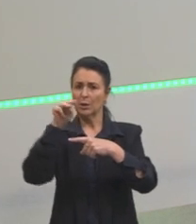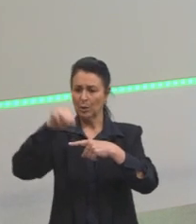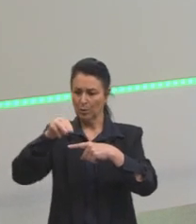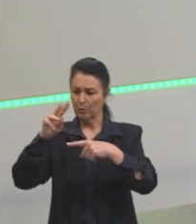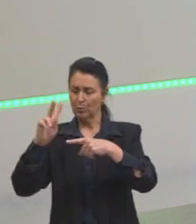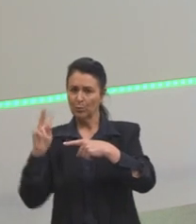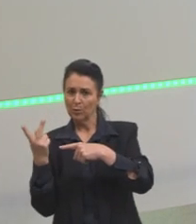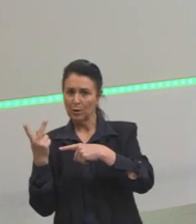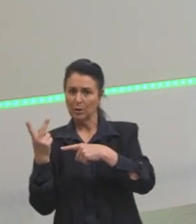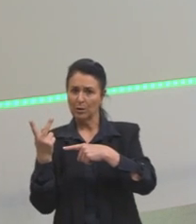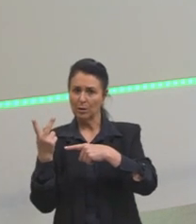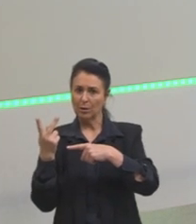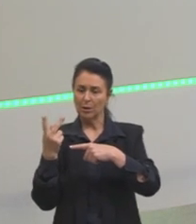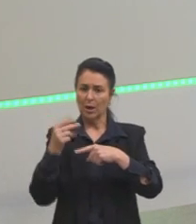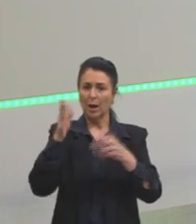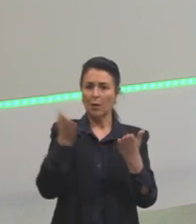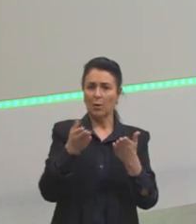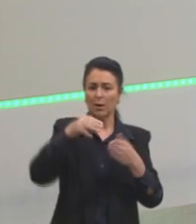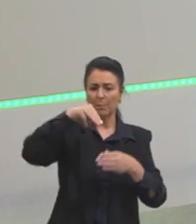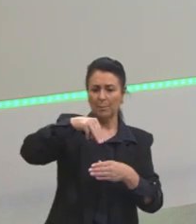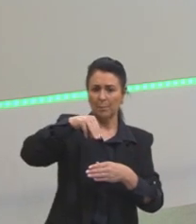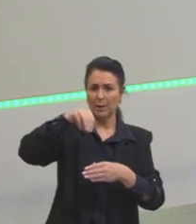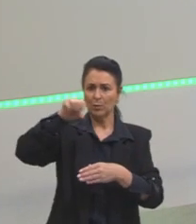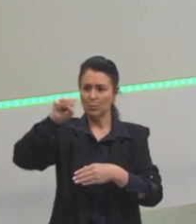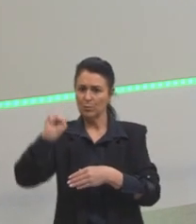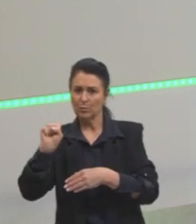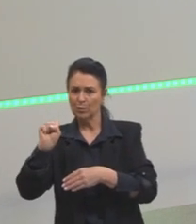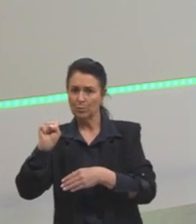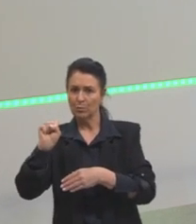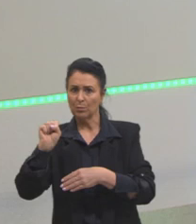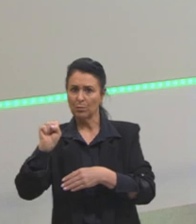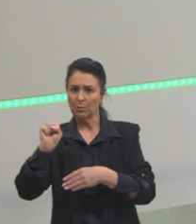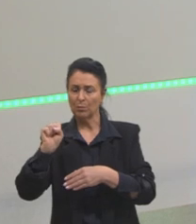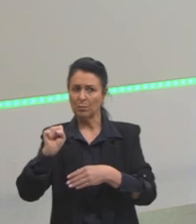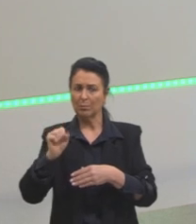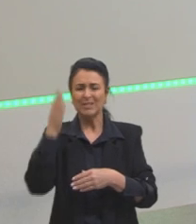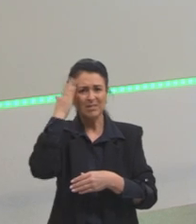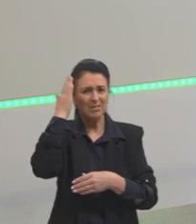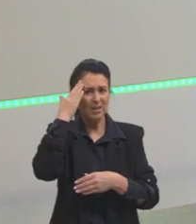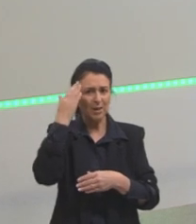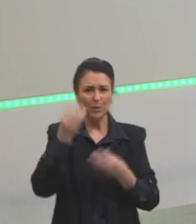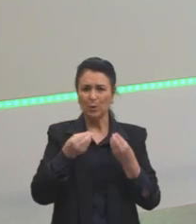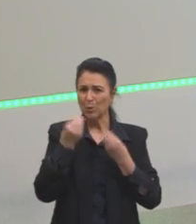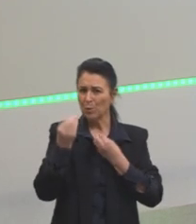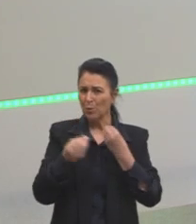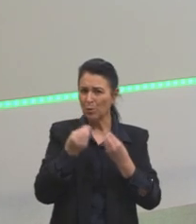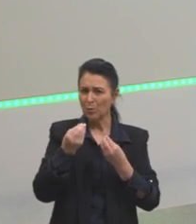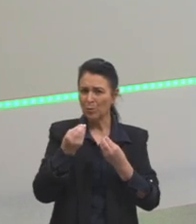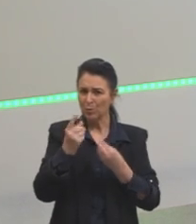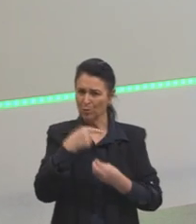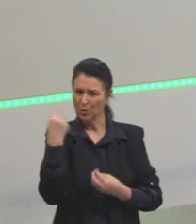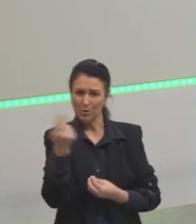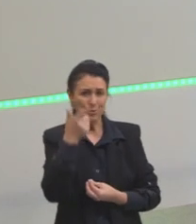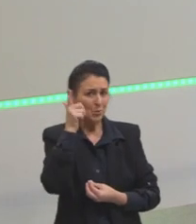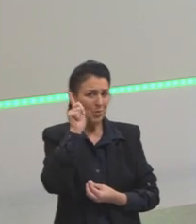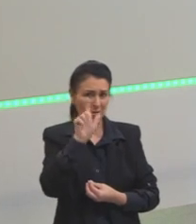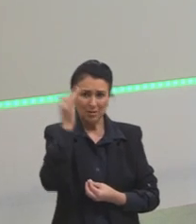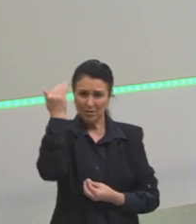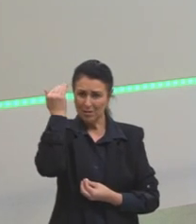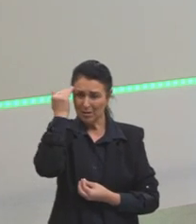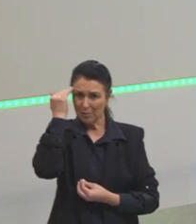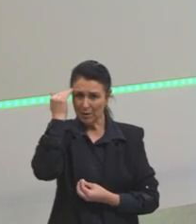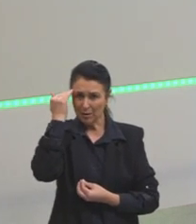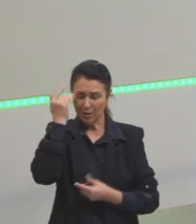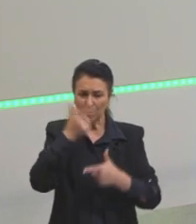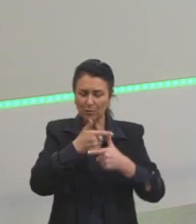ele é bem famoso, mas será que a gente consegue saber da onde que ele vem? Será que a gente consegue saber quando que a gente vai